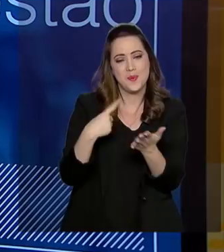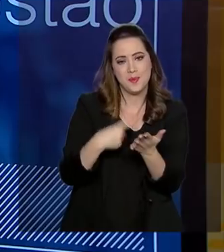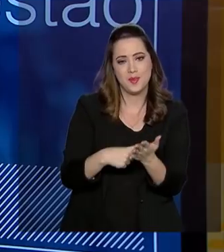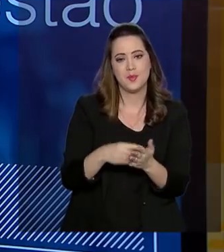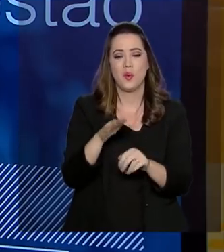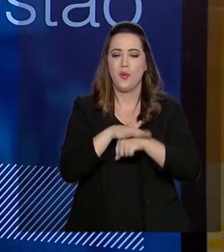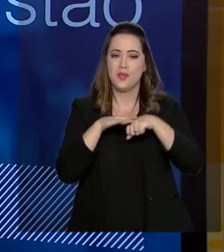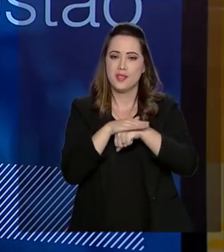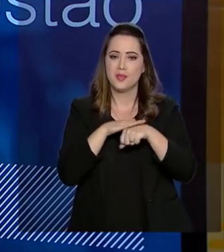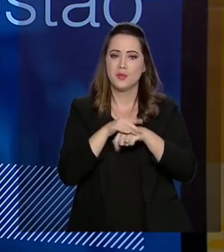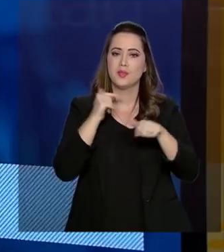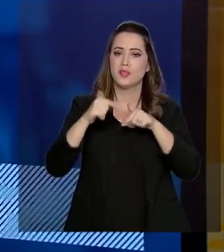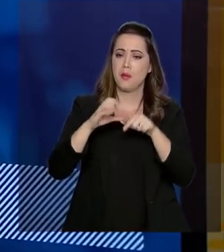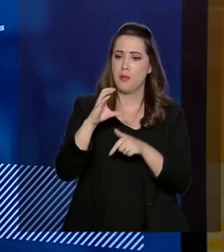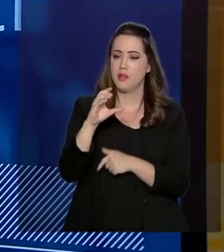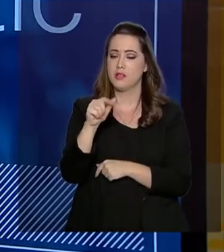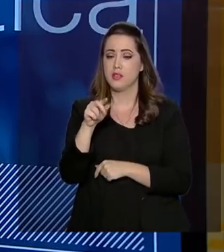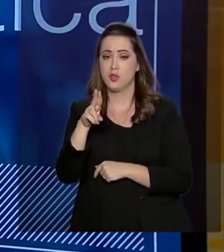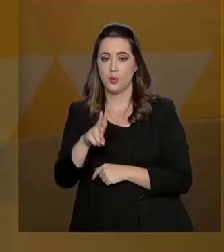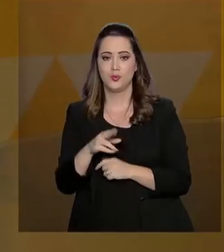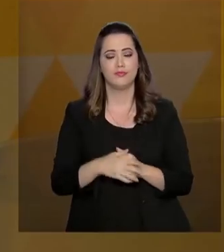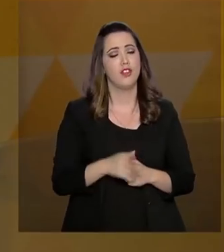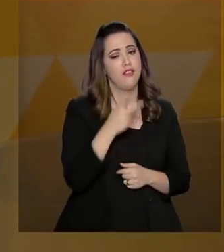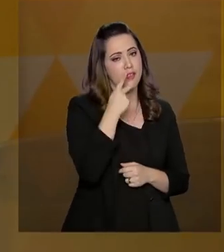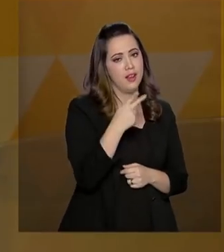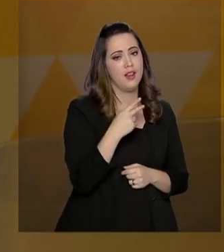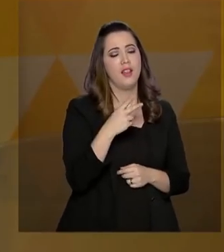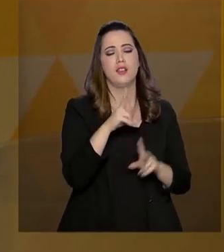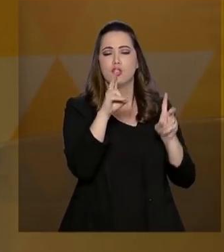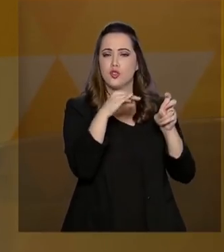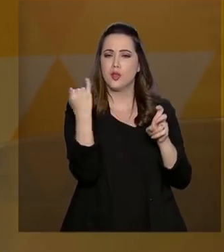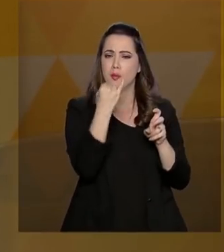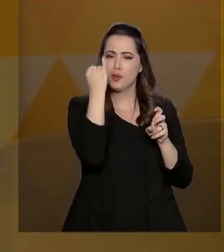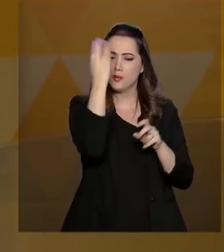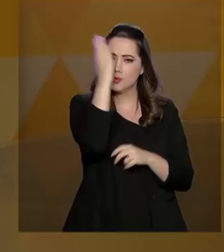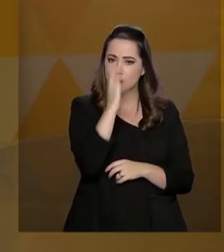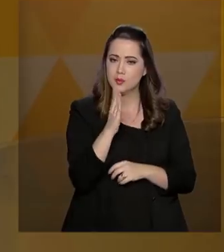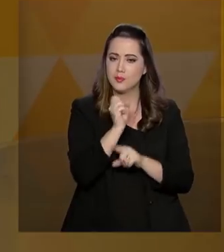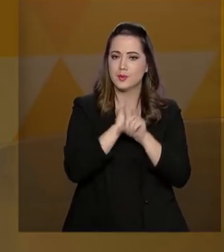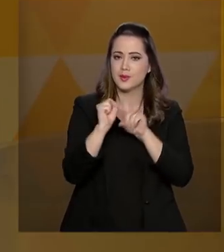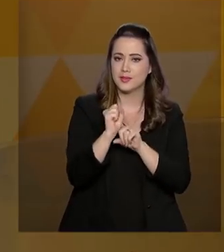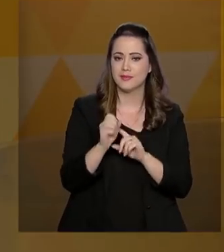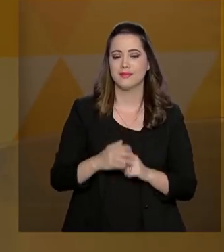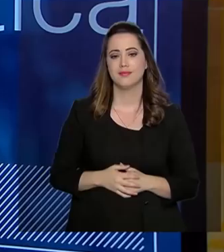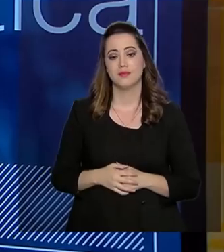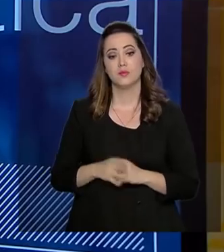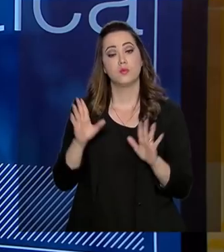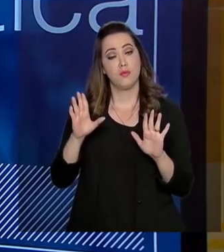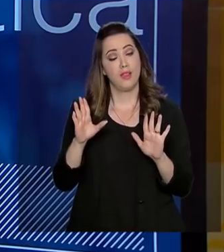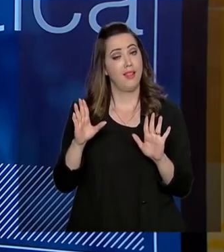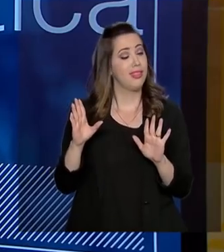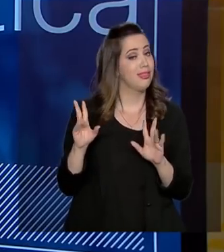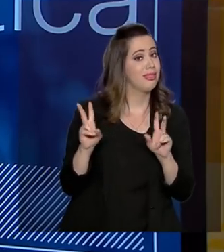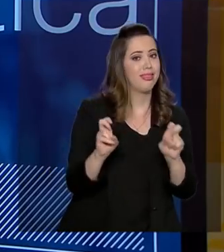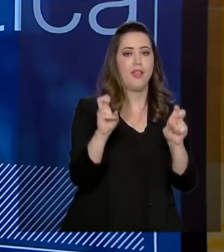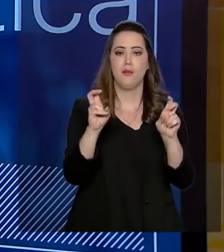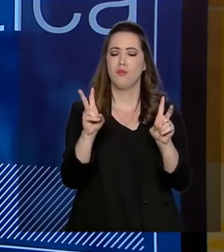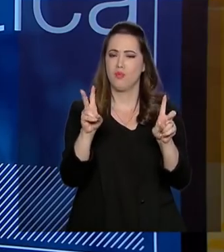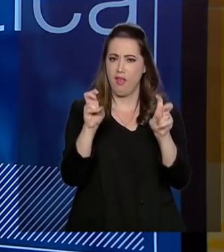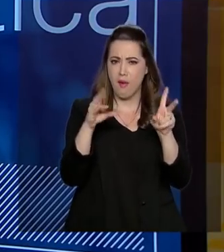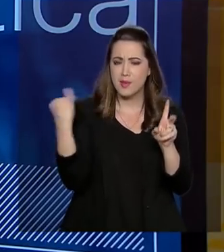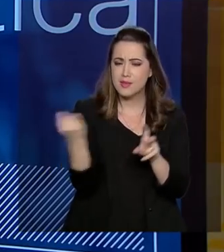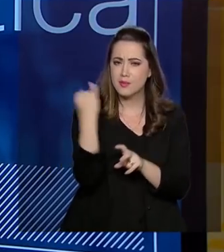a gente conversar um pouco sobre as atividades da CGU. Falar de temas importantes para o Brasil e para a sociedade brasileira. Temas essenciais que